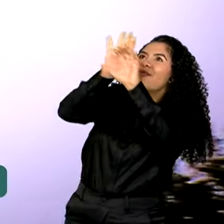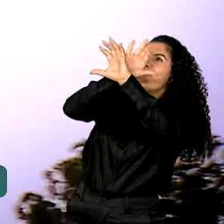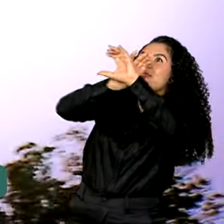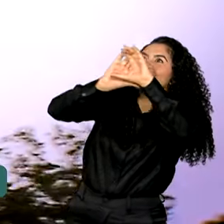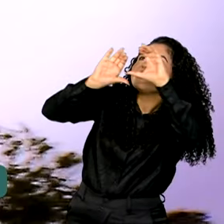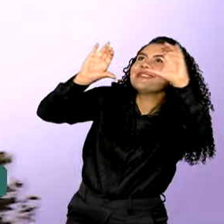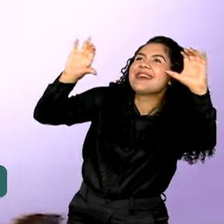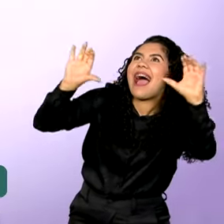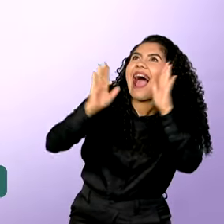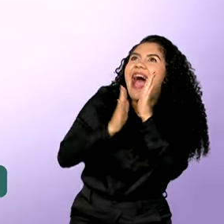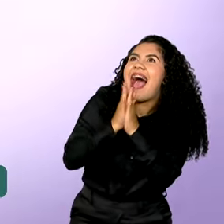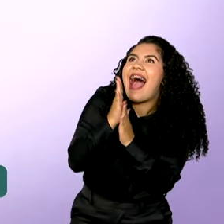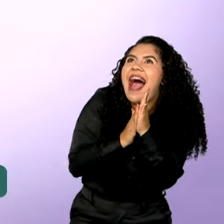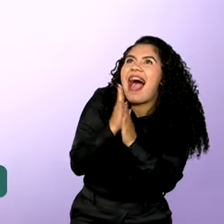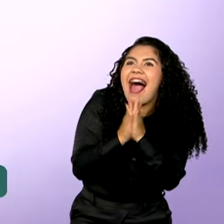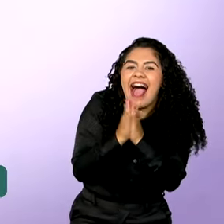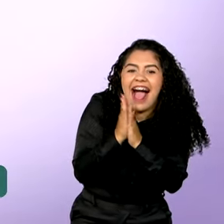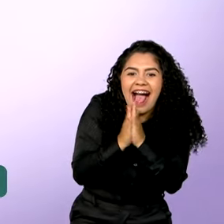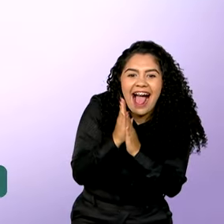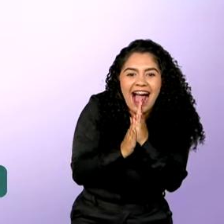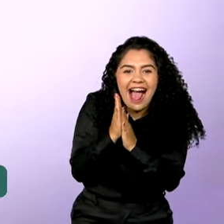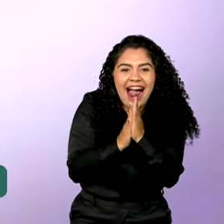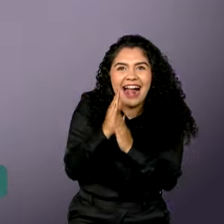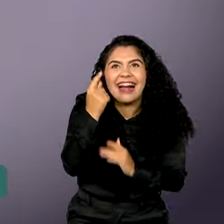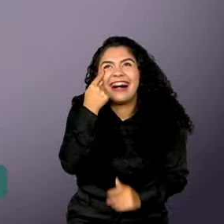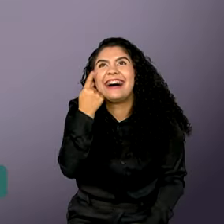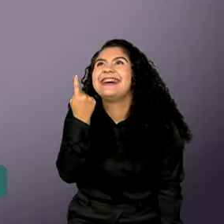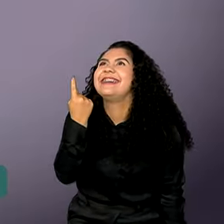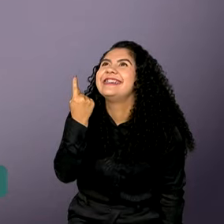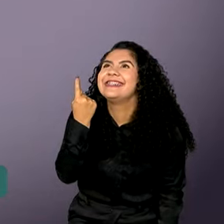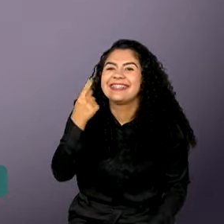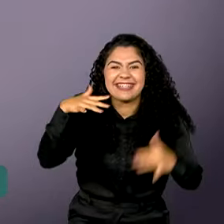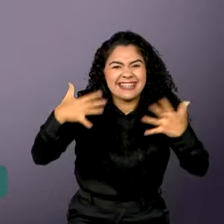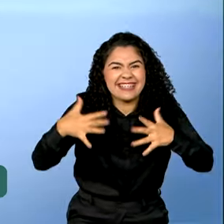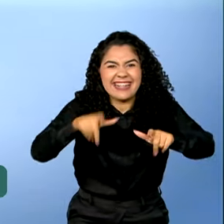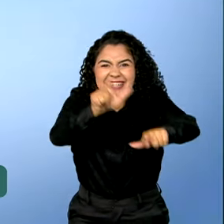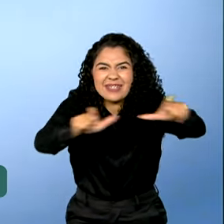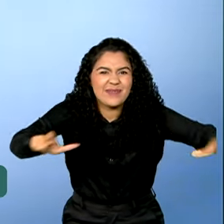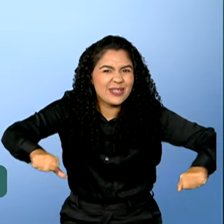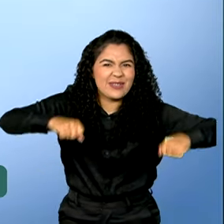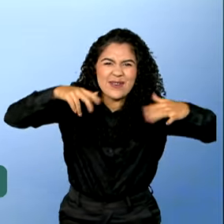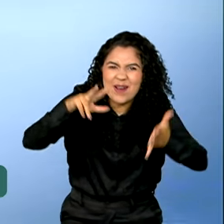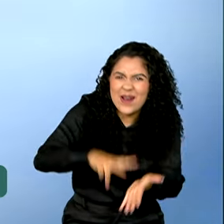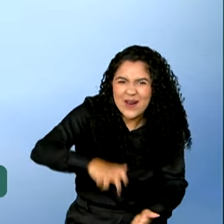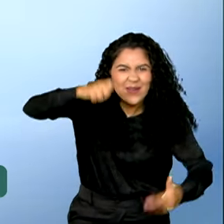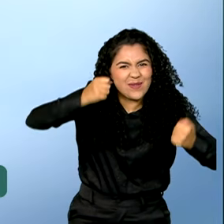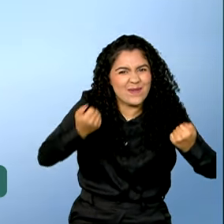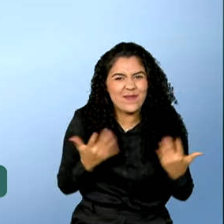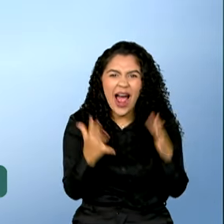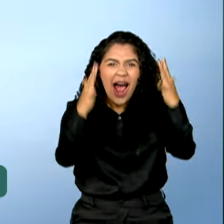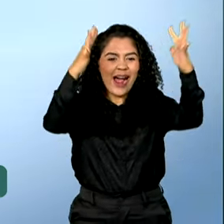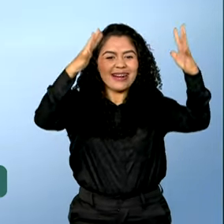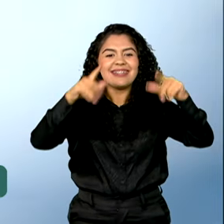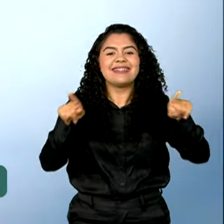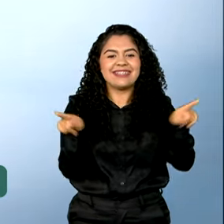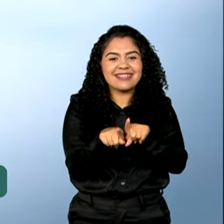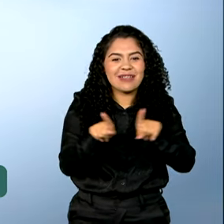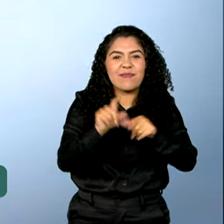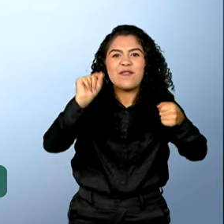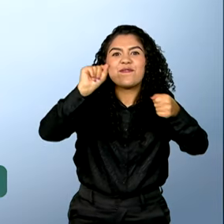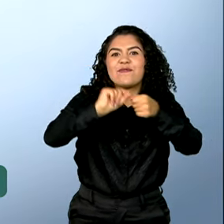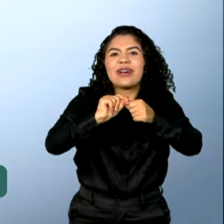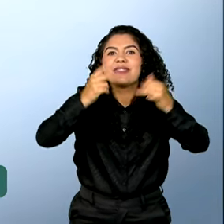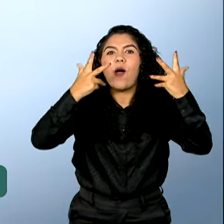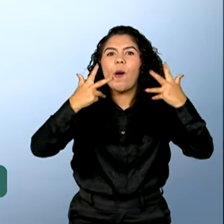O tão aguardado espetáculo da Esquadrilha da Fumaça agitou o público e cumpriu com a promessa de fazer um balé